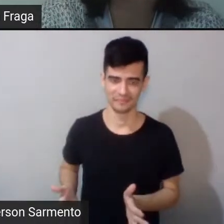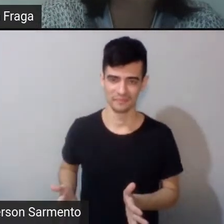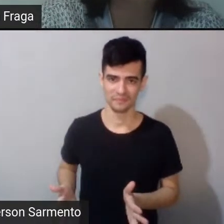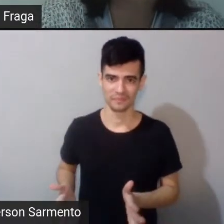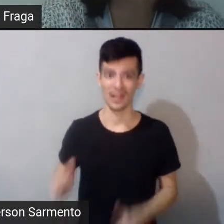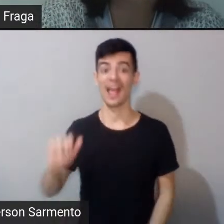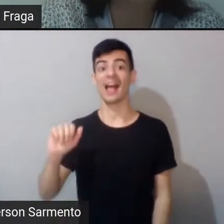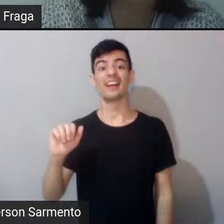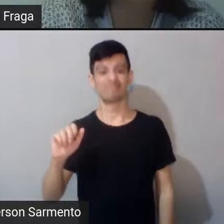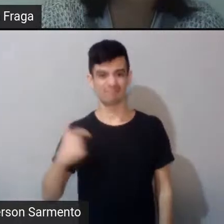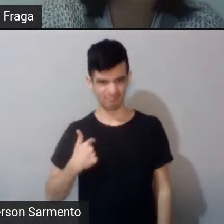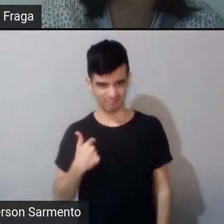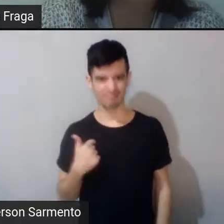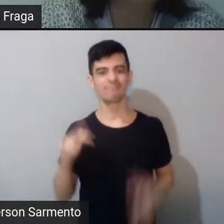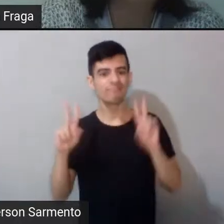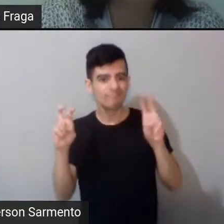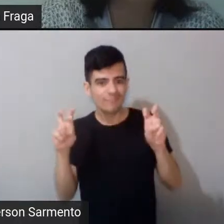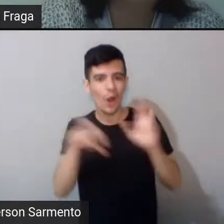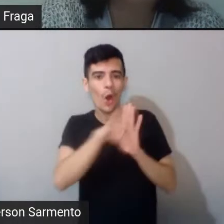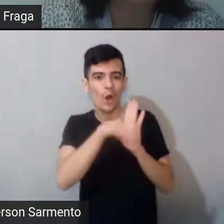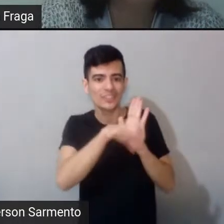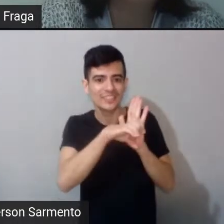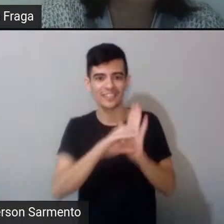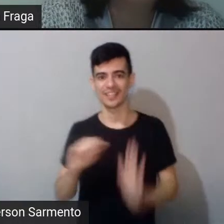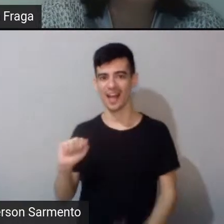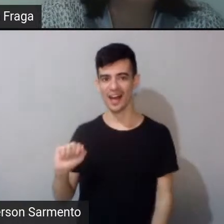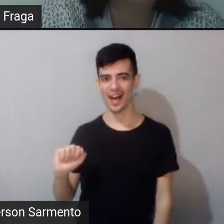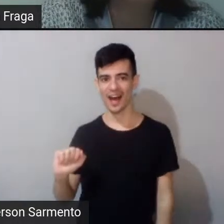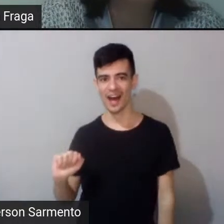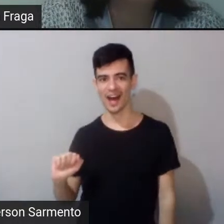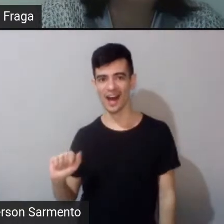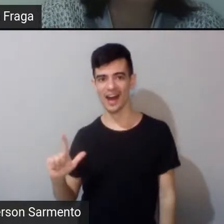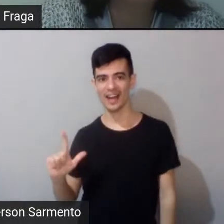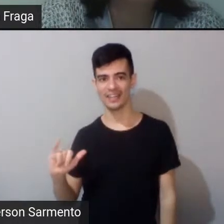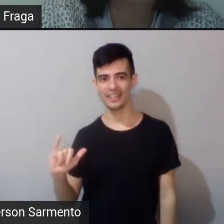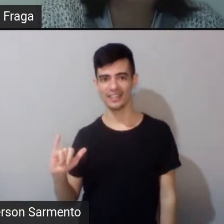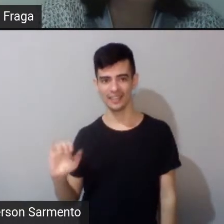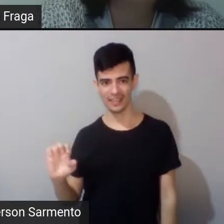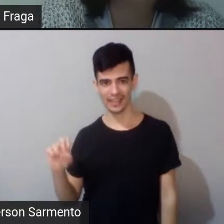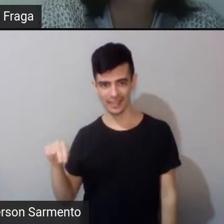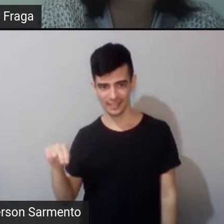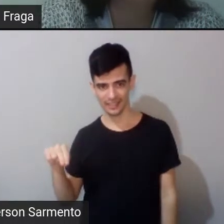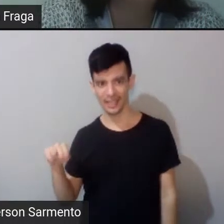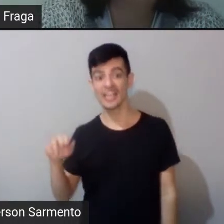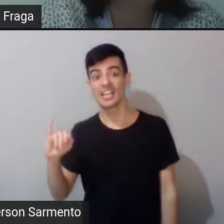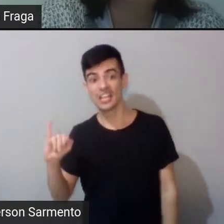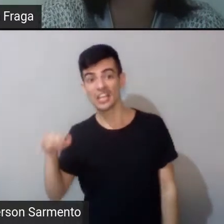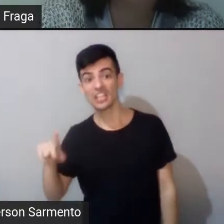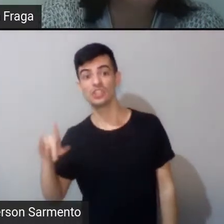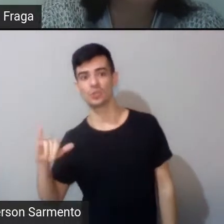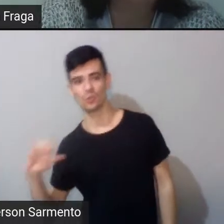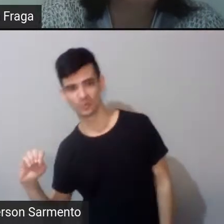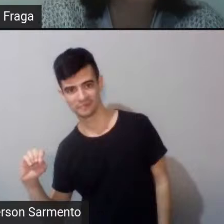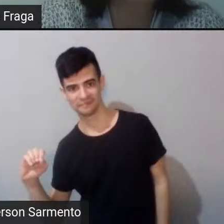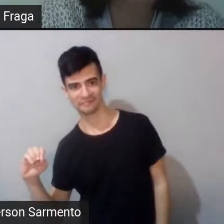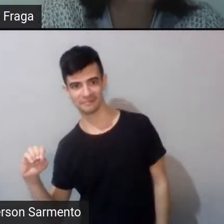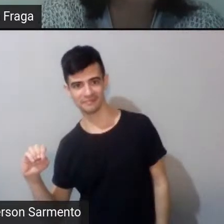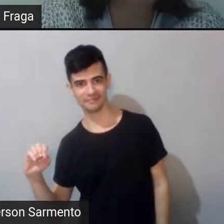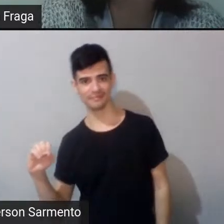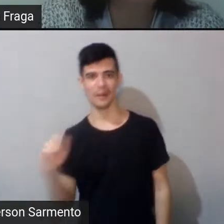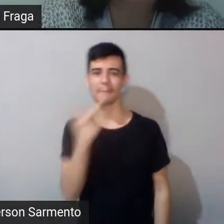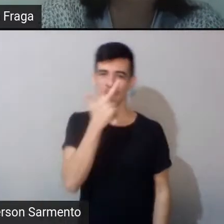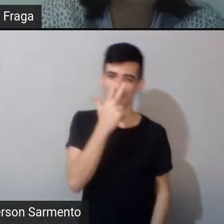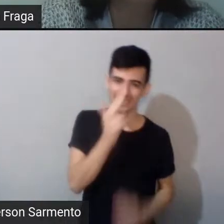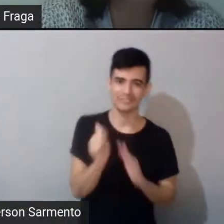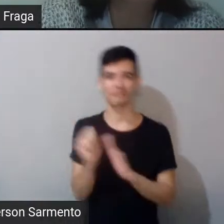que o índio do índio, de terra, e o alien de fora. Seria mais ou menos o que é o fora dentro, fora do Estado,